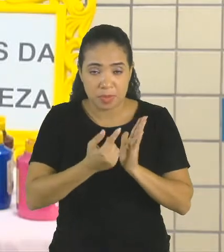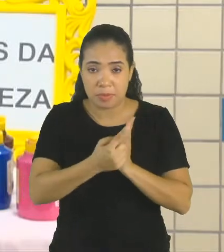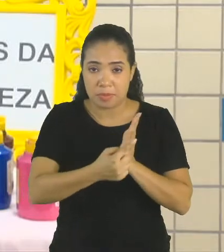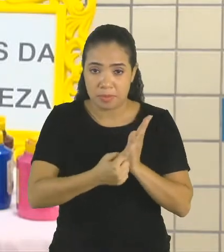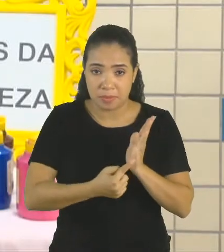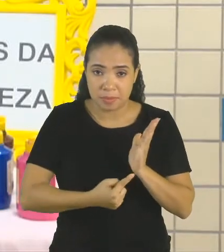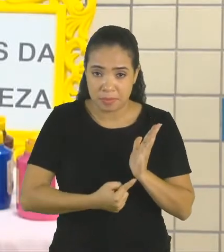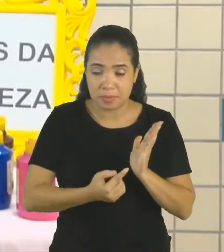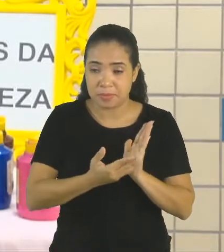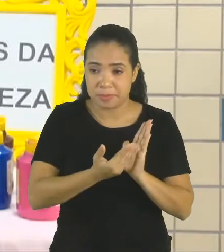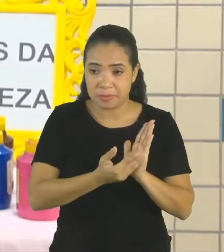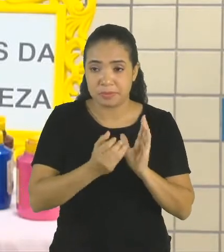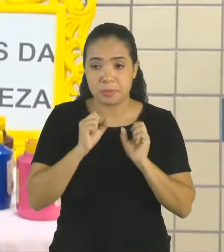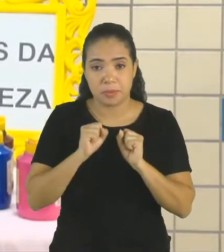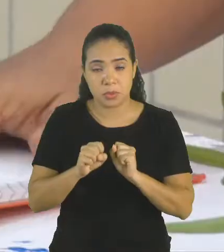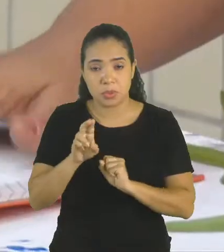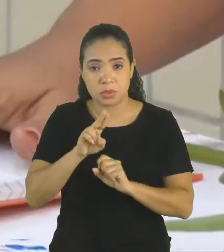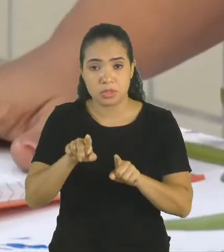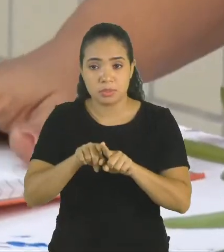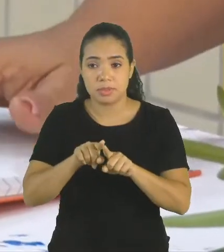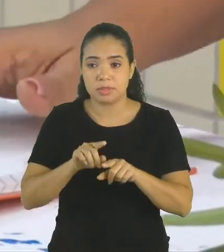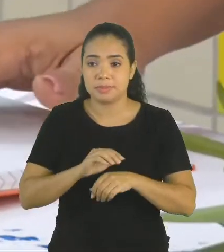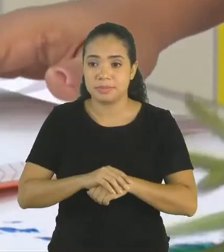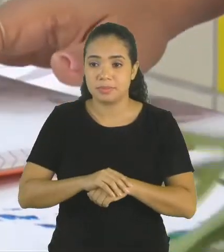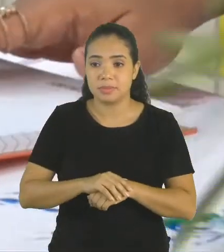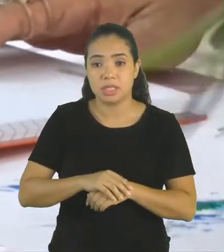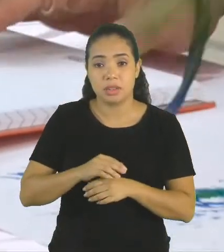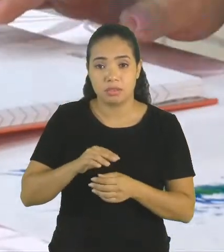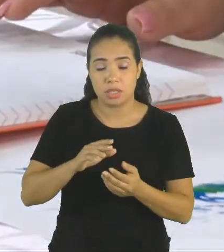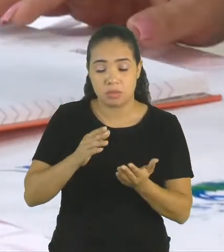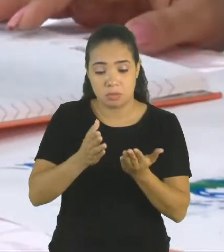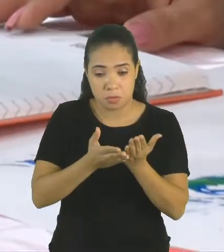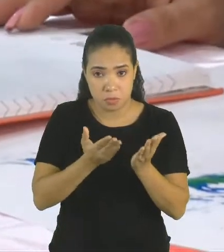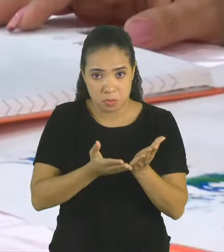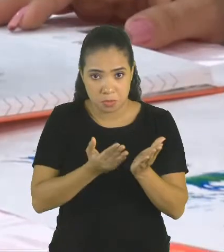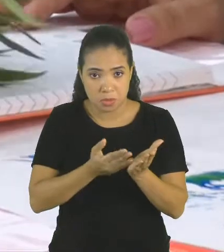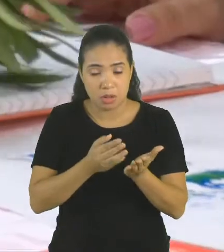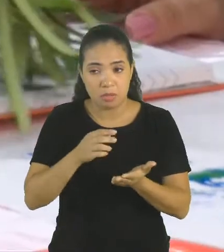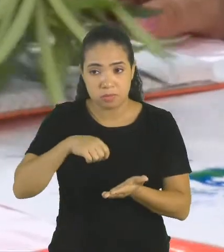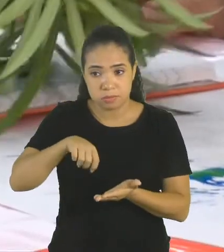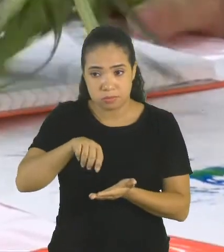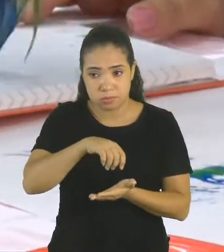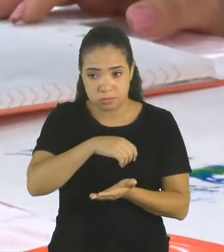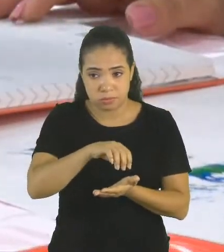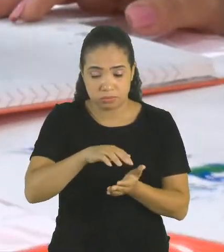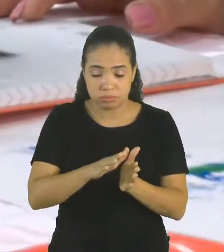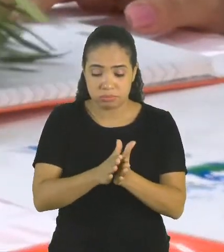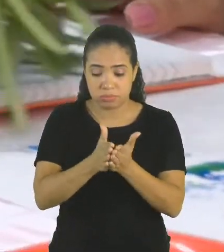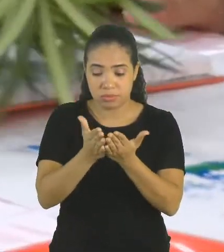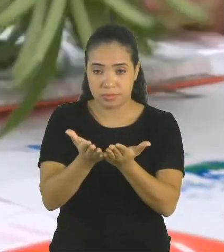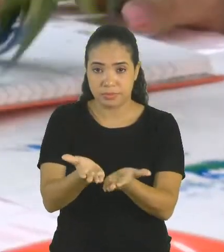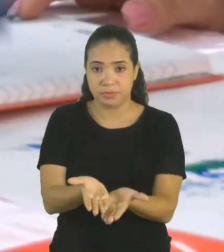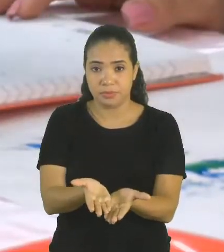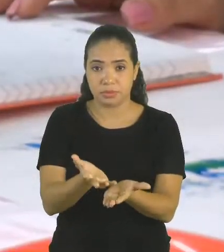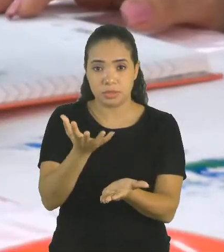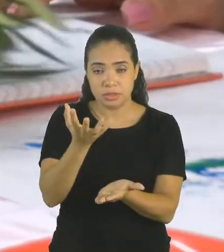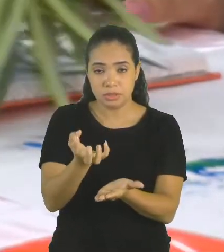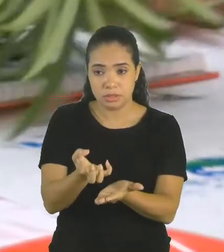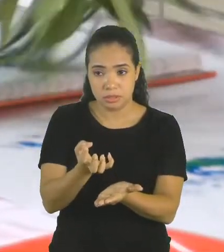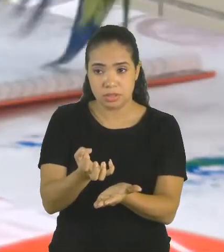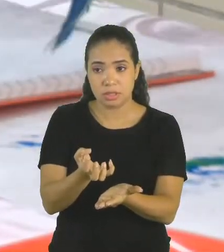que depois que você faça com a criança no caderno, deixe esse caderno aberto para que